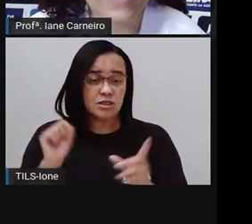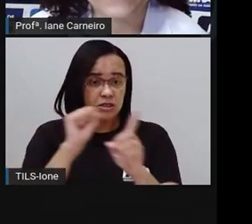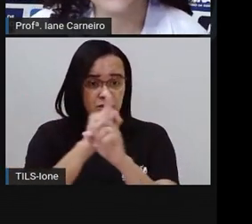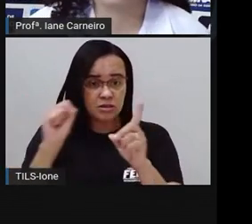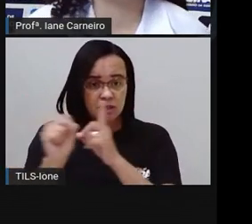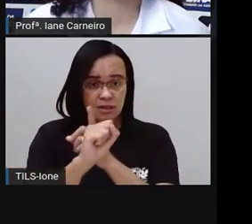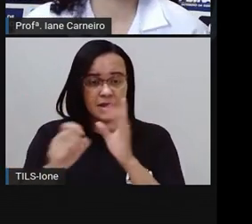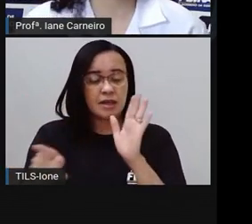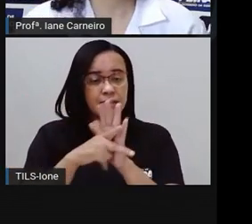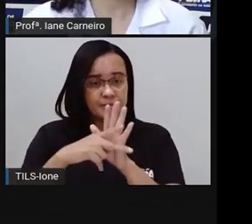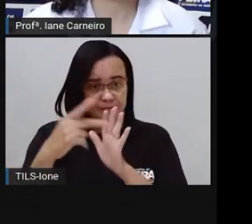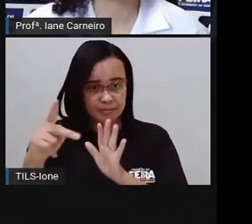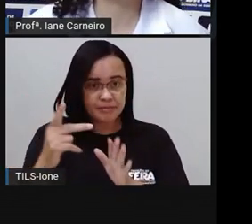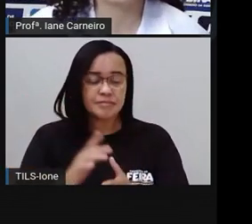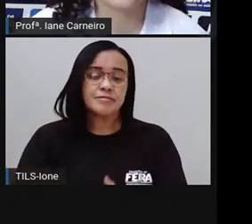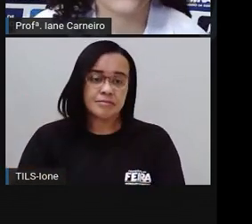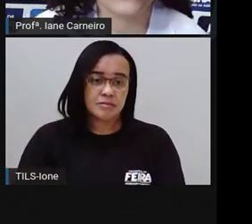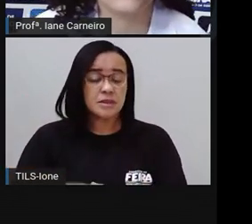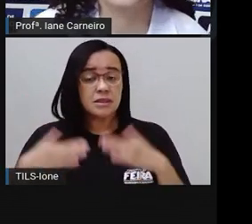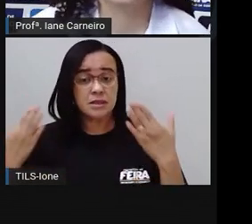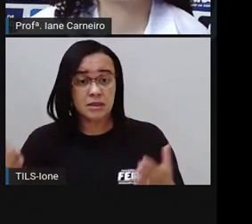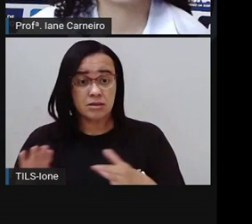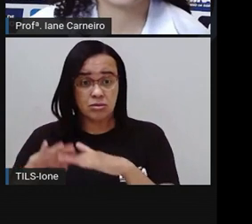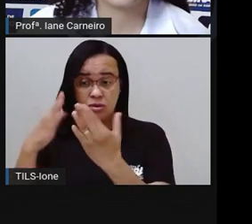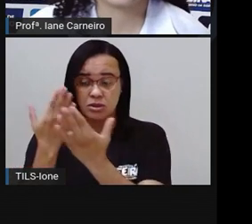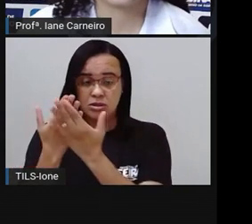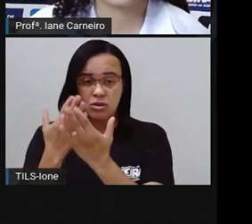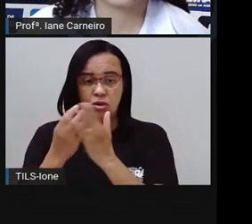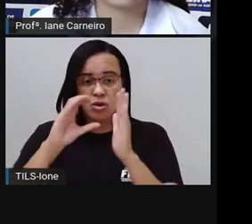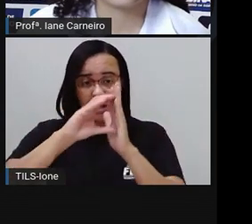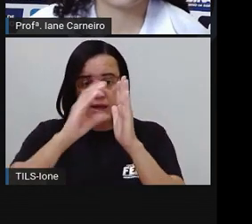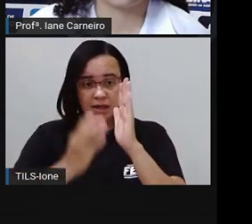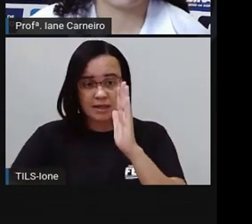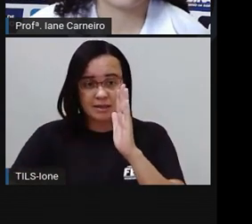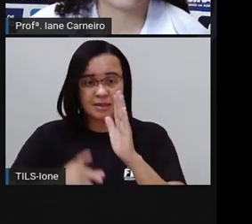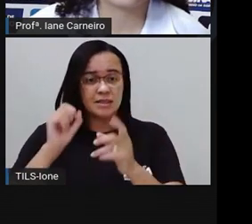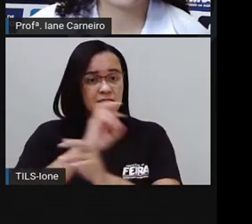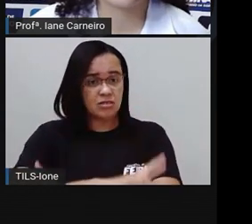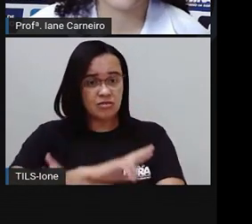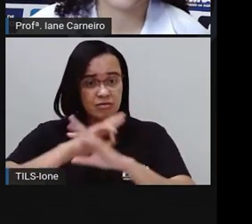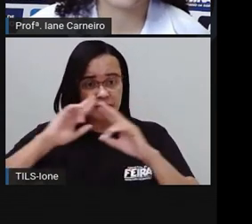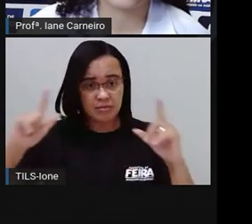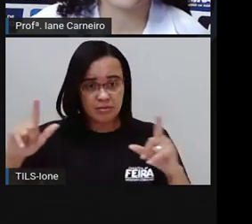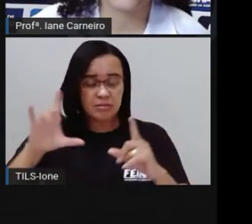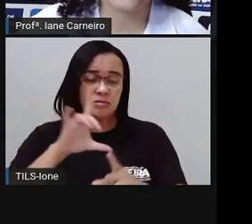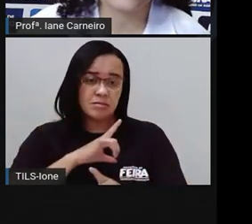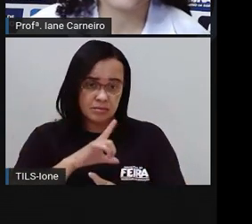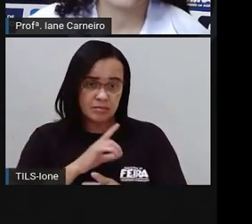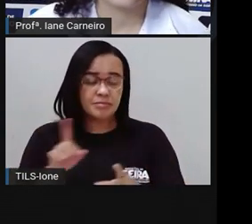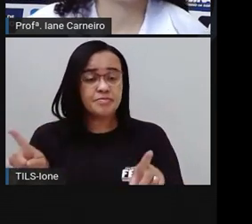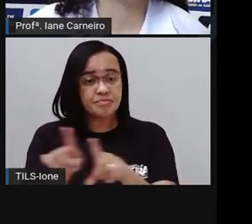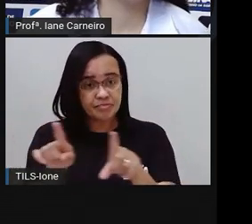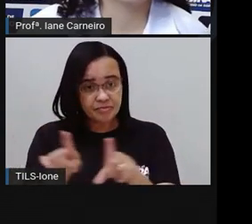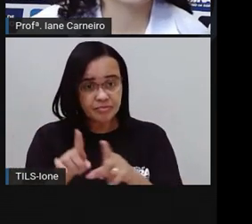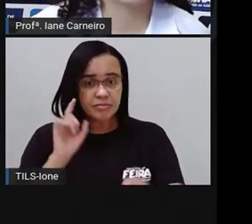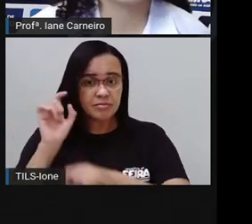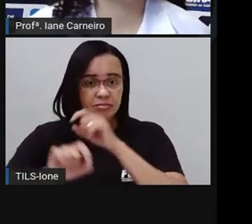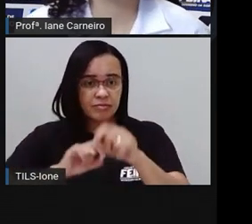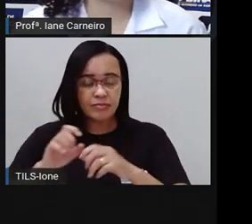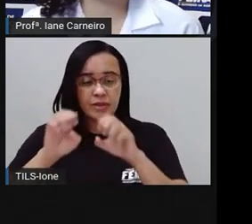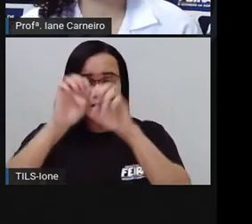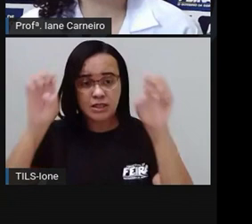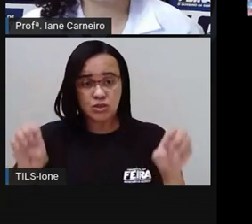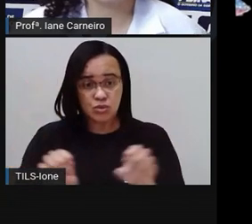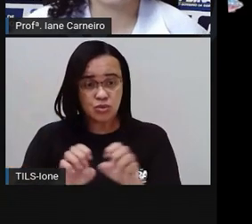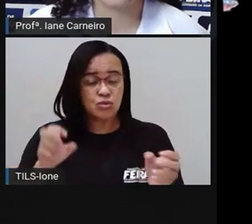escola, né? Além da escola ter toda a sua estrutura